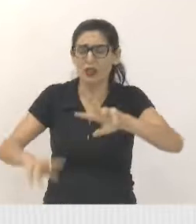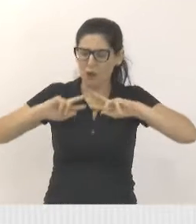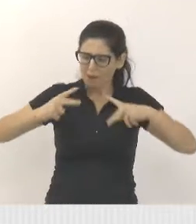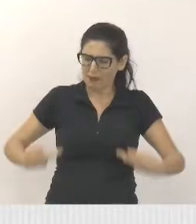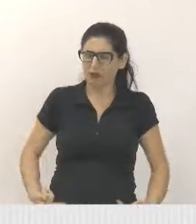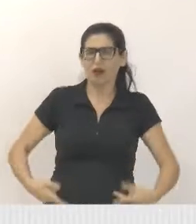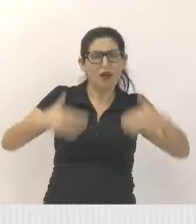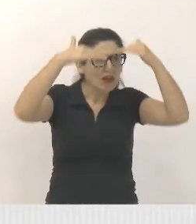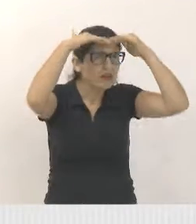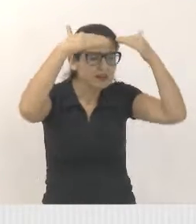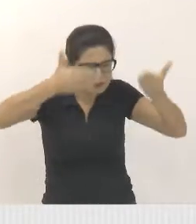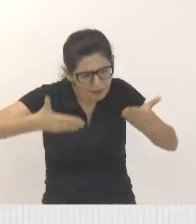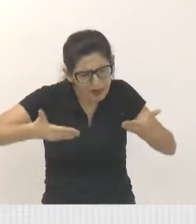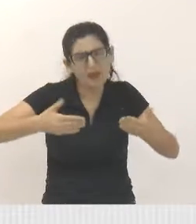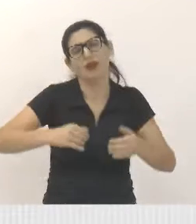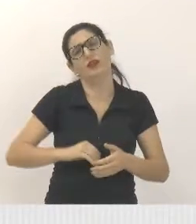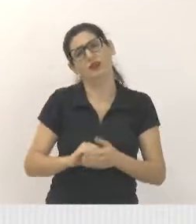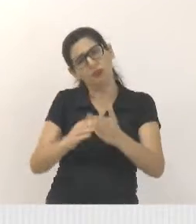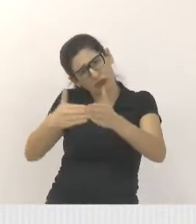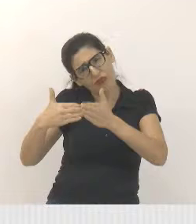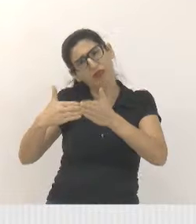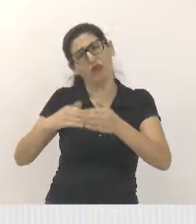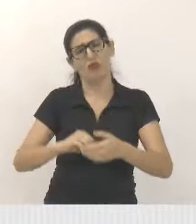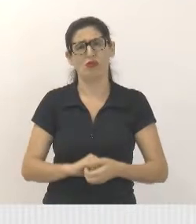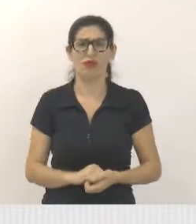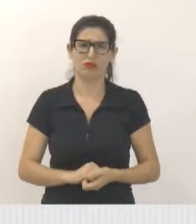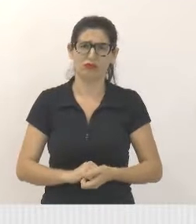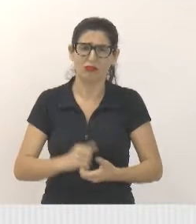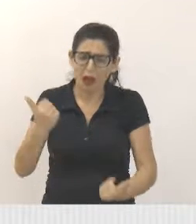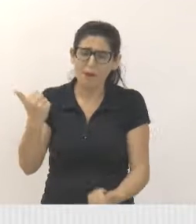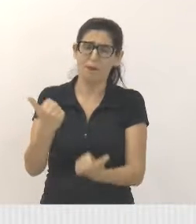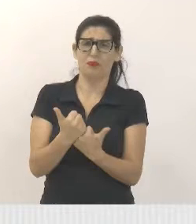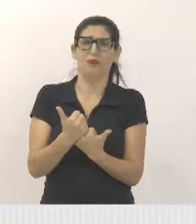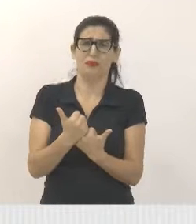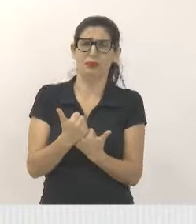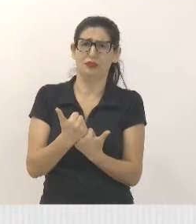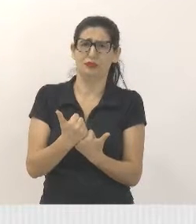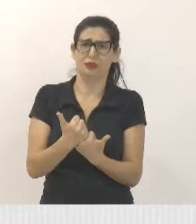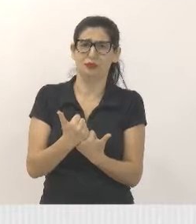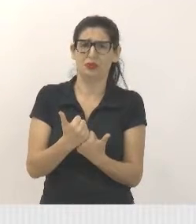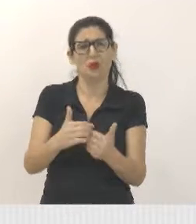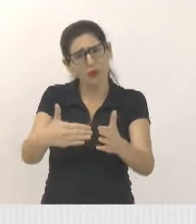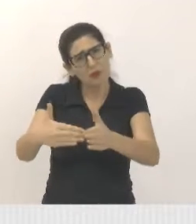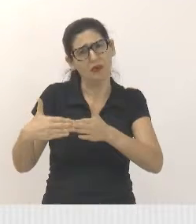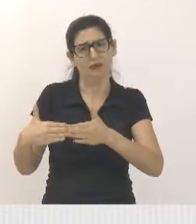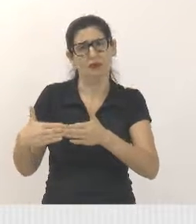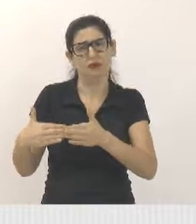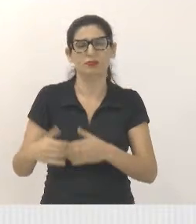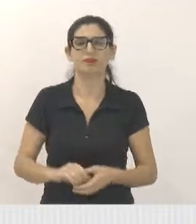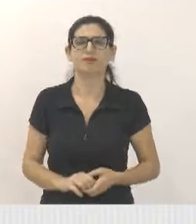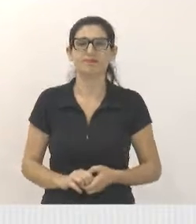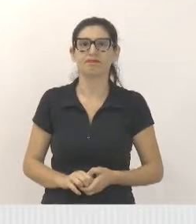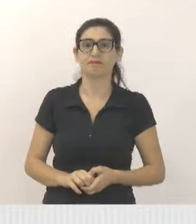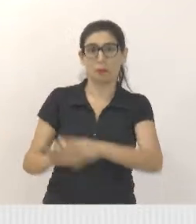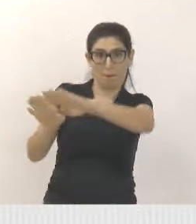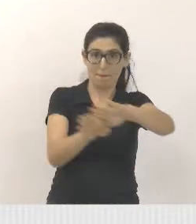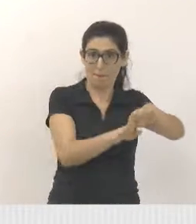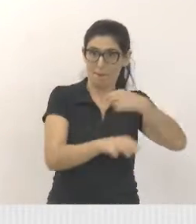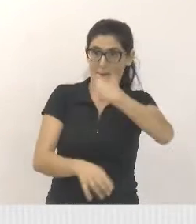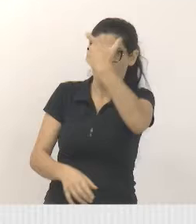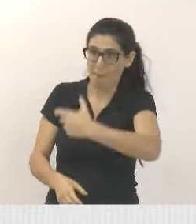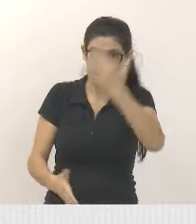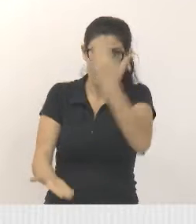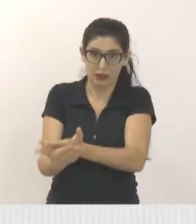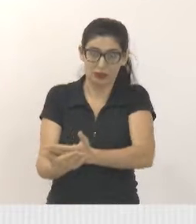sobretudo, comprometimento. Então, eu acredito que os